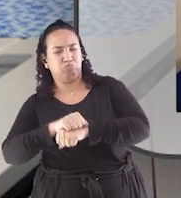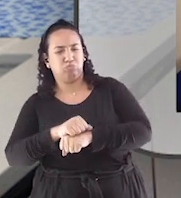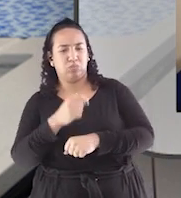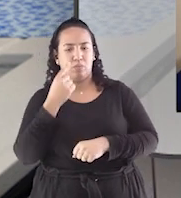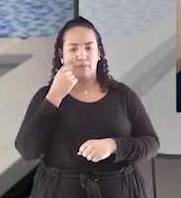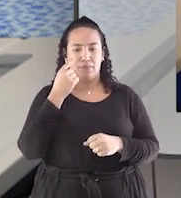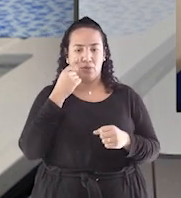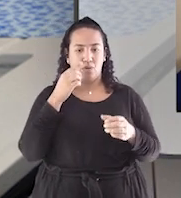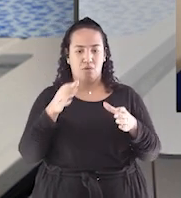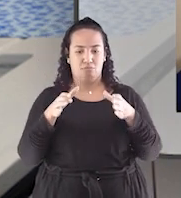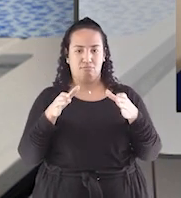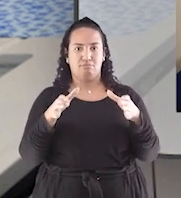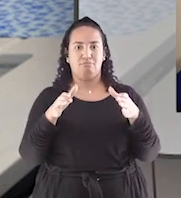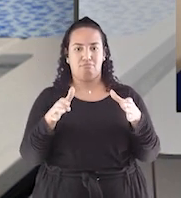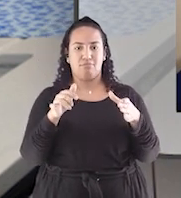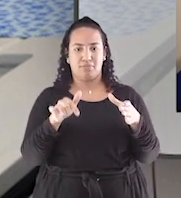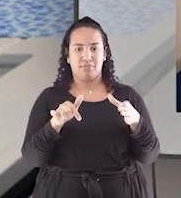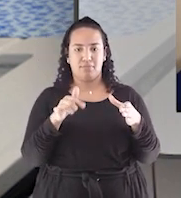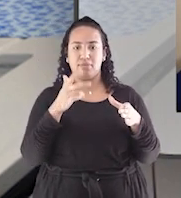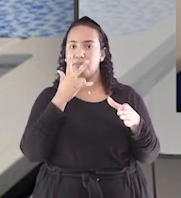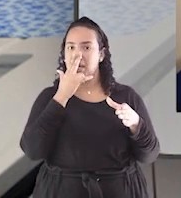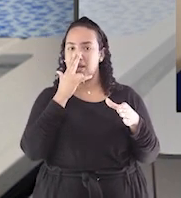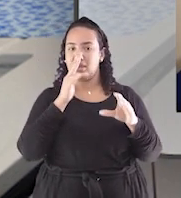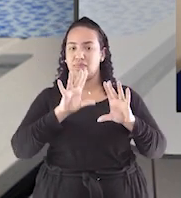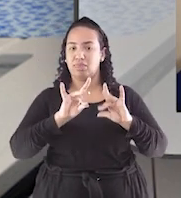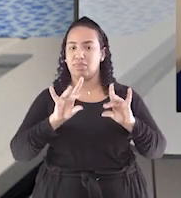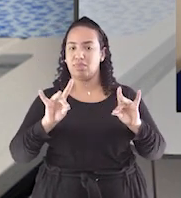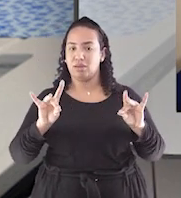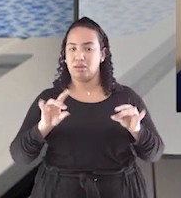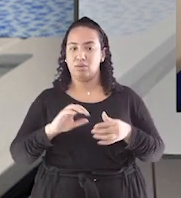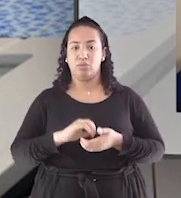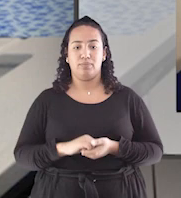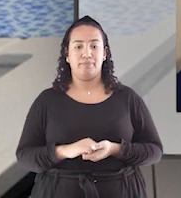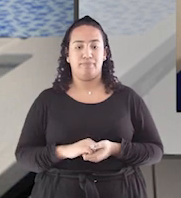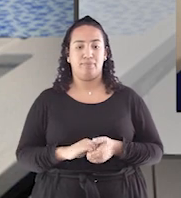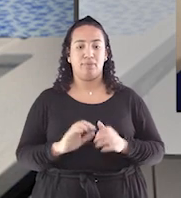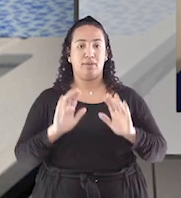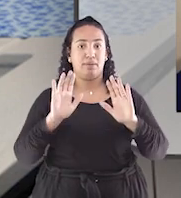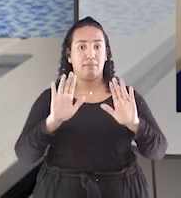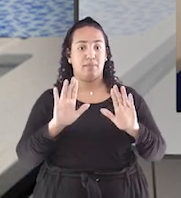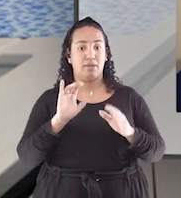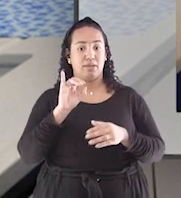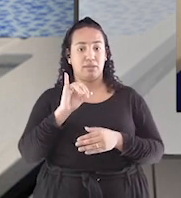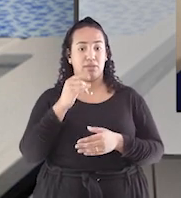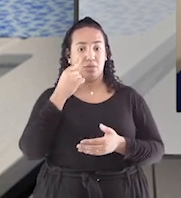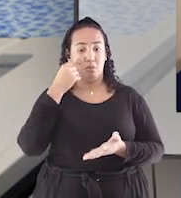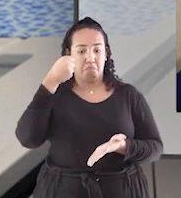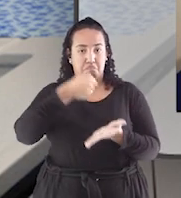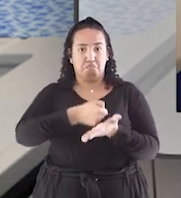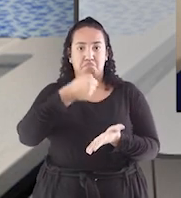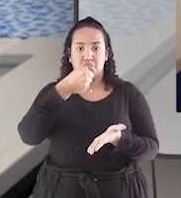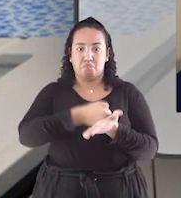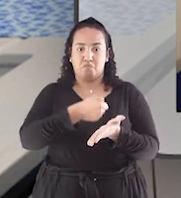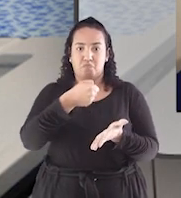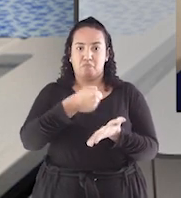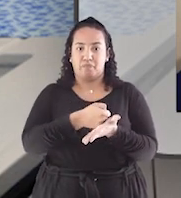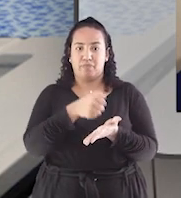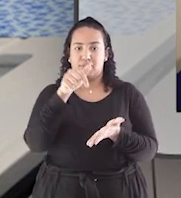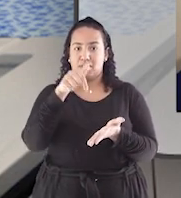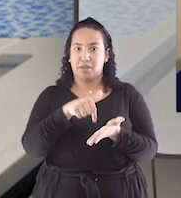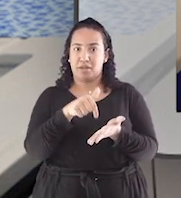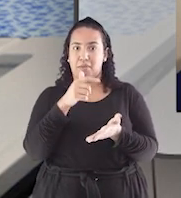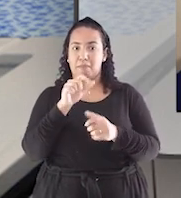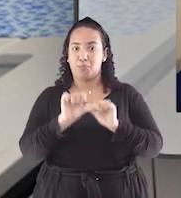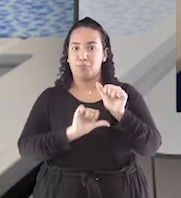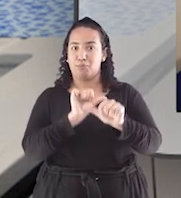Você chacoalhando ele assim devagarzinho, ele se comporta como líquido. Mas se você bater forte